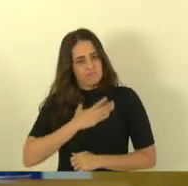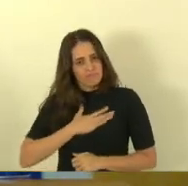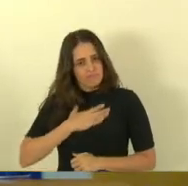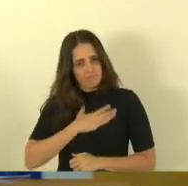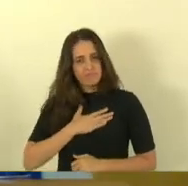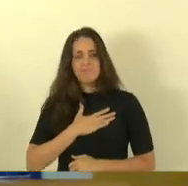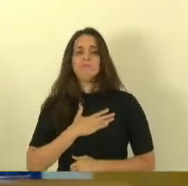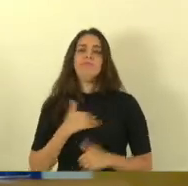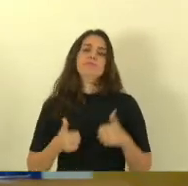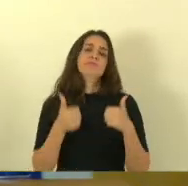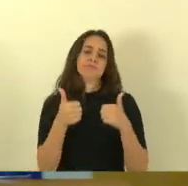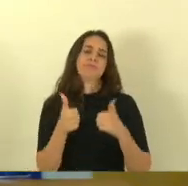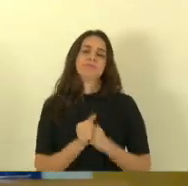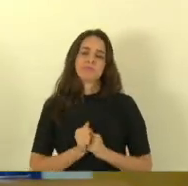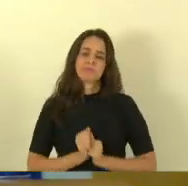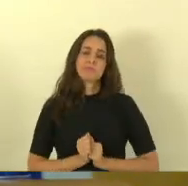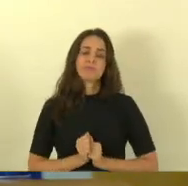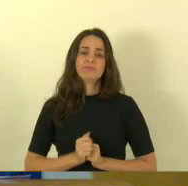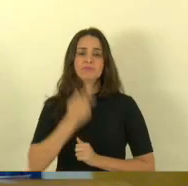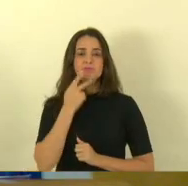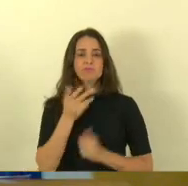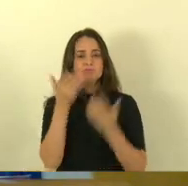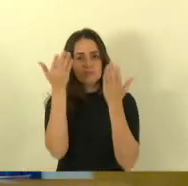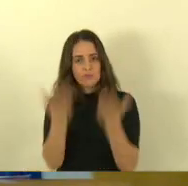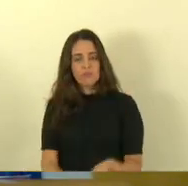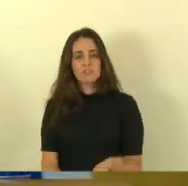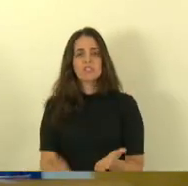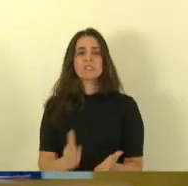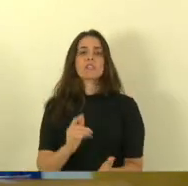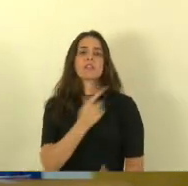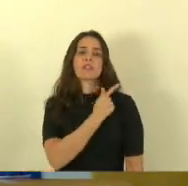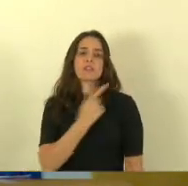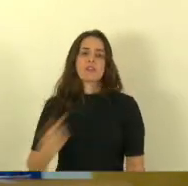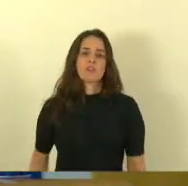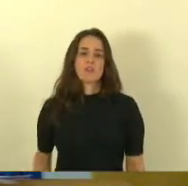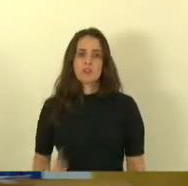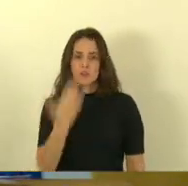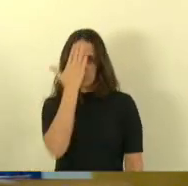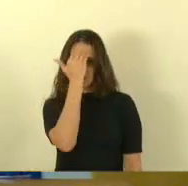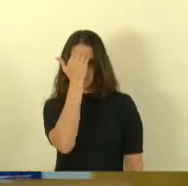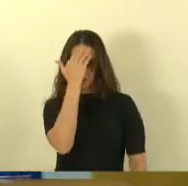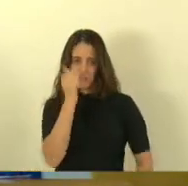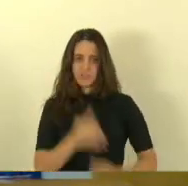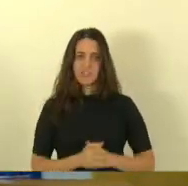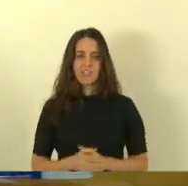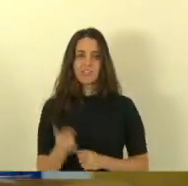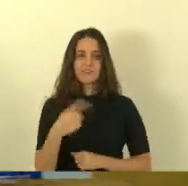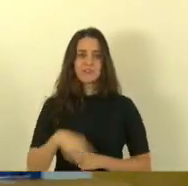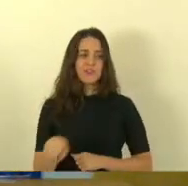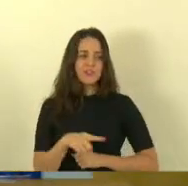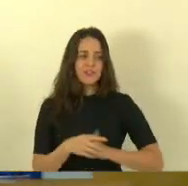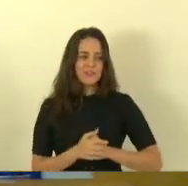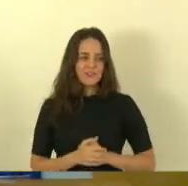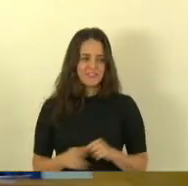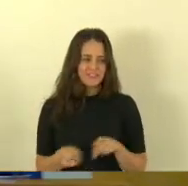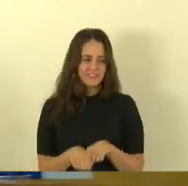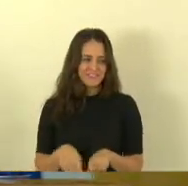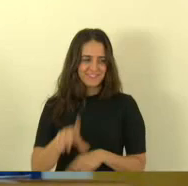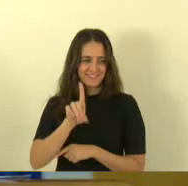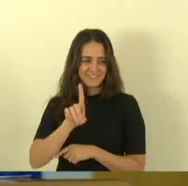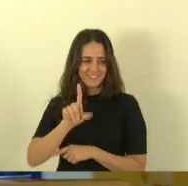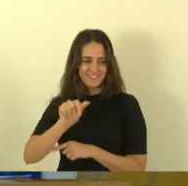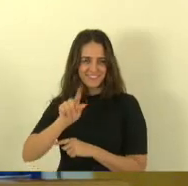mais satisfatório tô falando pra você Renato Casagrande e tô falando pra você David porque eu sei que lá tem uma